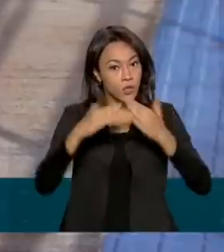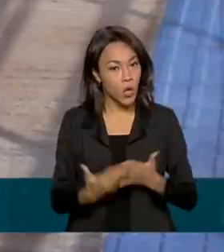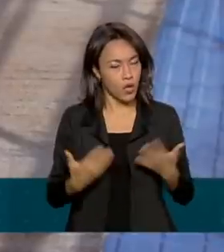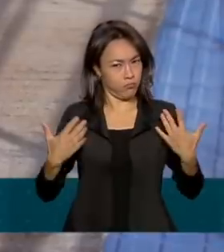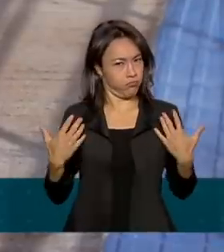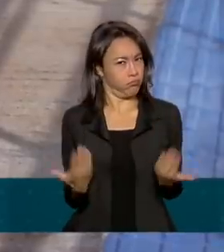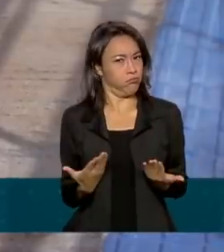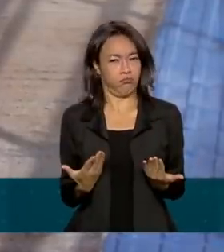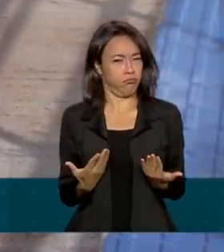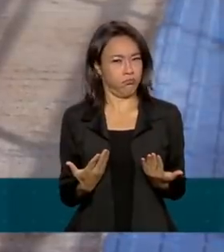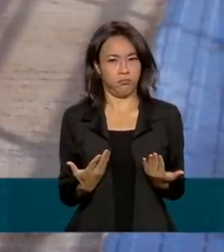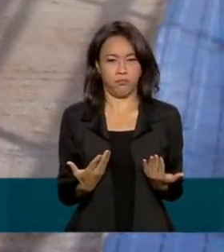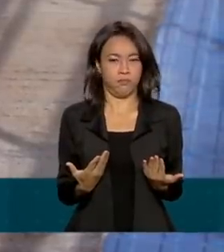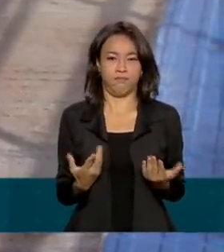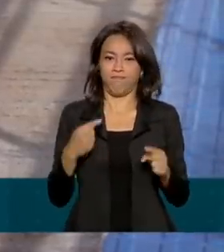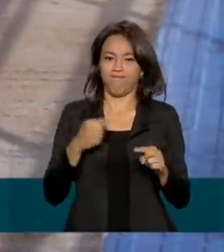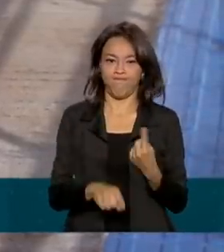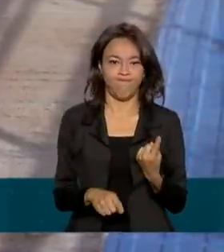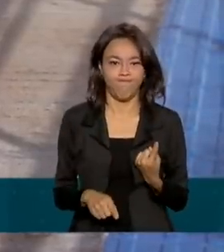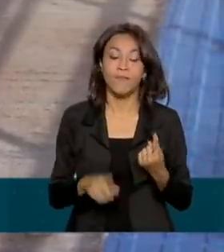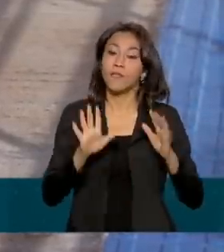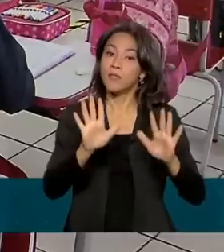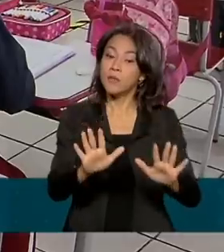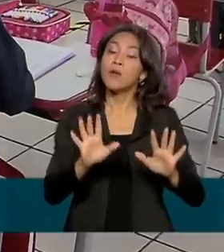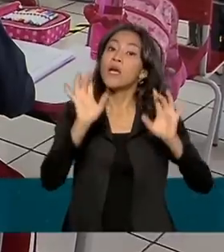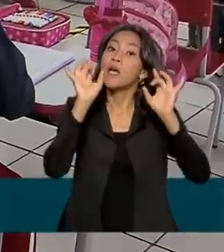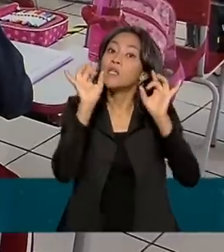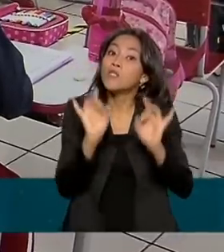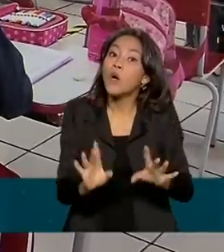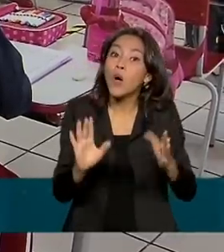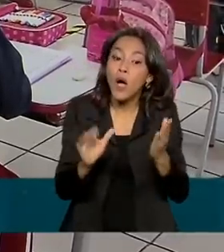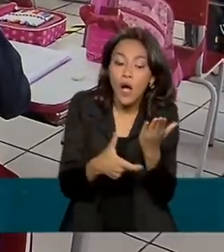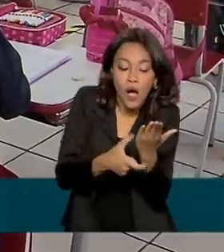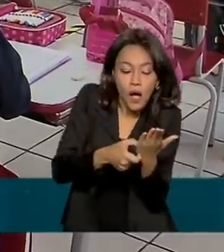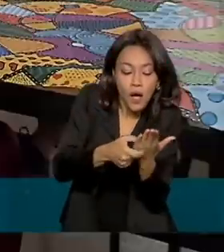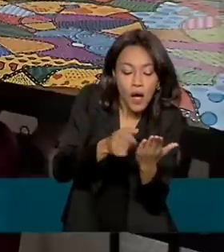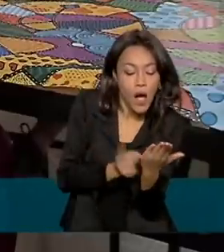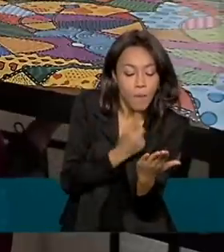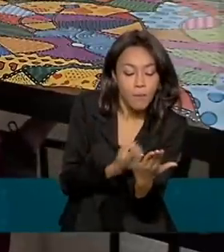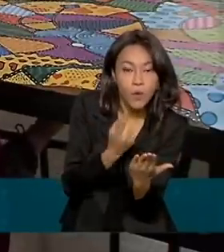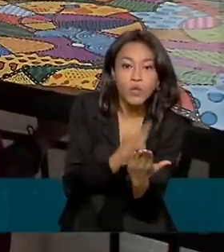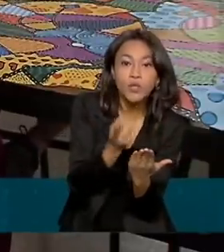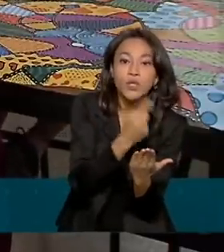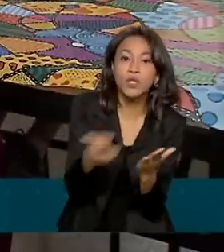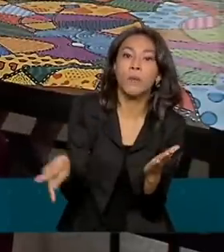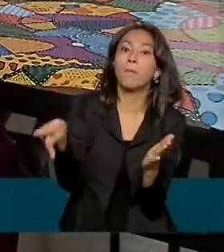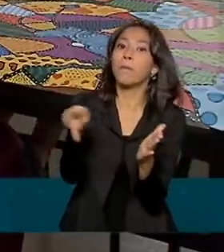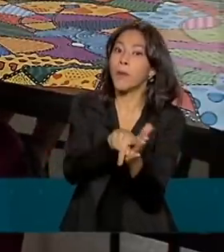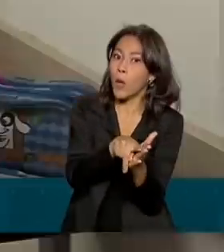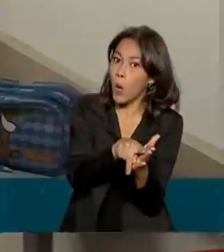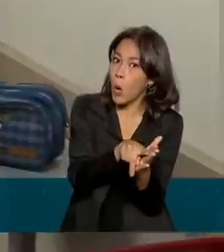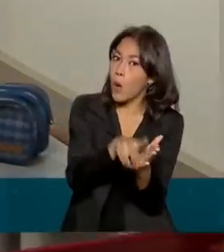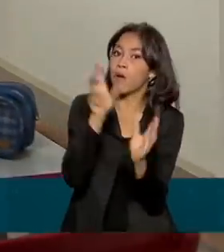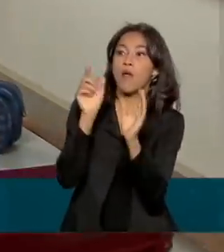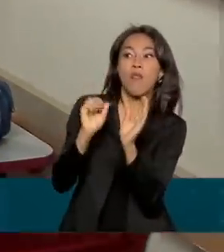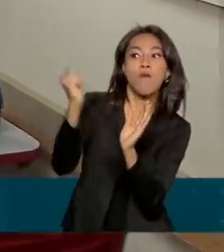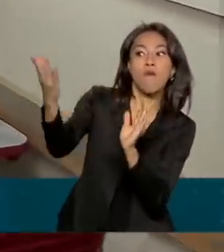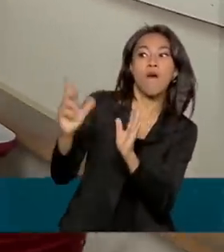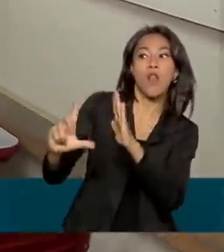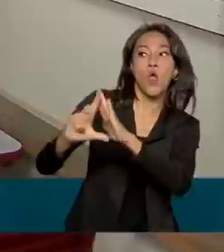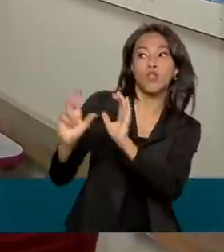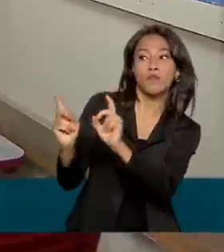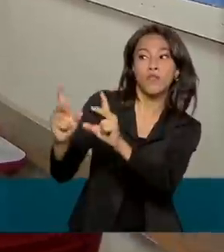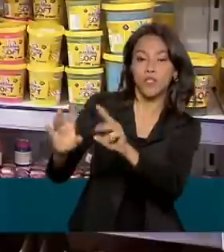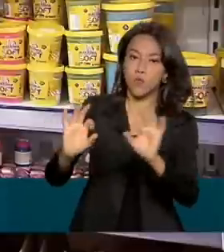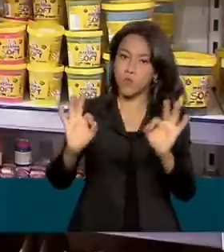que configura a venda casada. A exceção é apenas para as apostilas pedagógicas próprias, que não são vendidas no comércio. Os